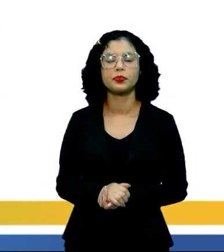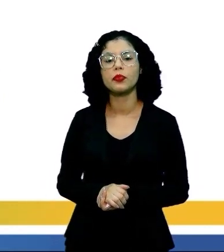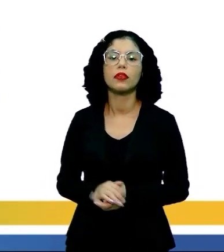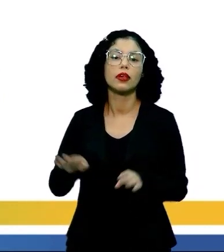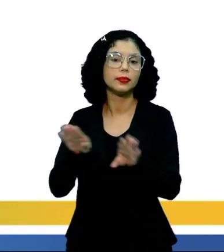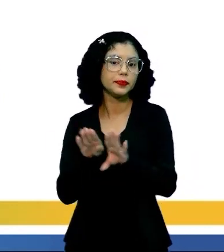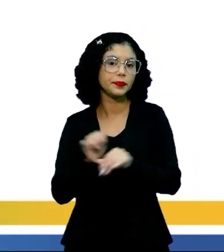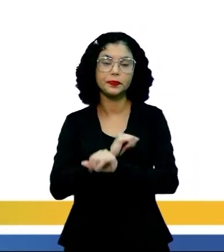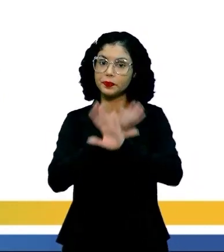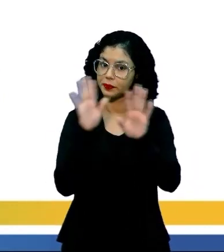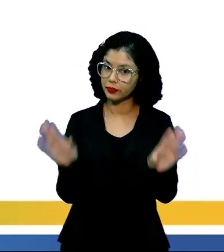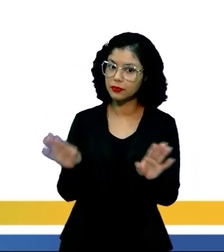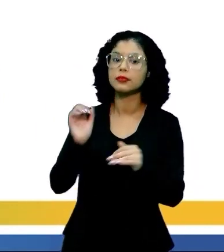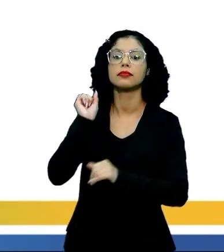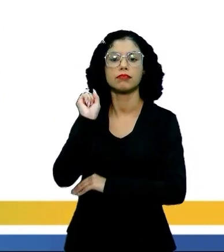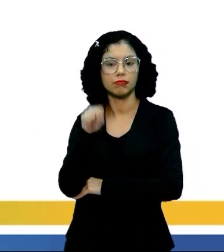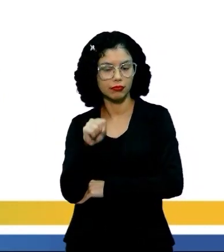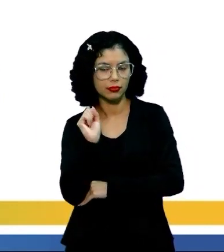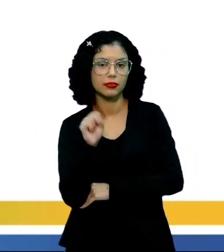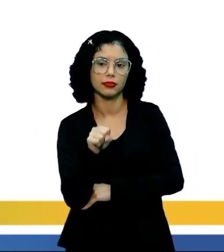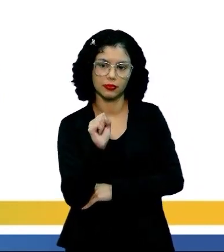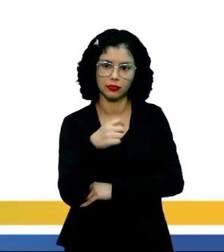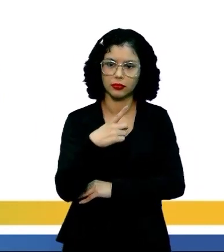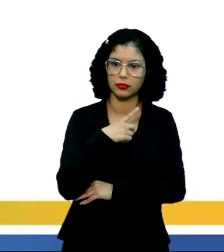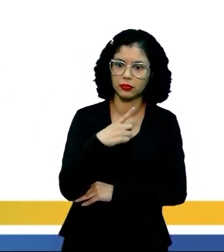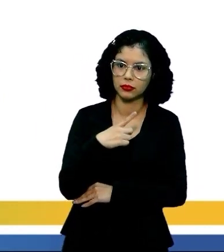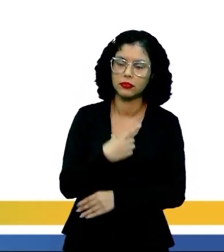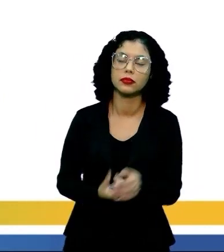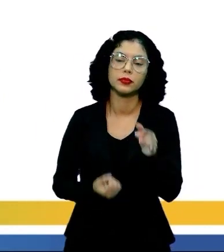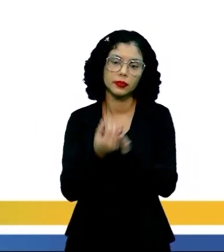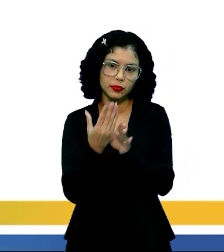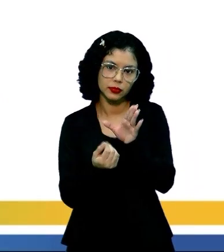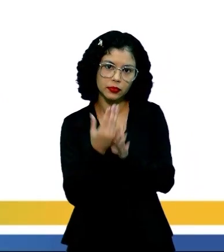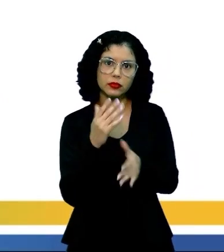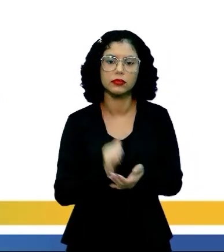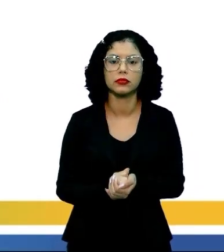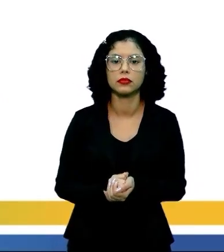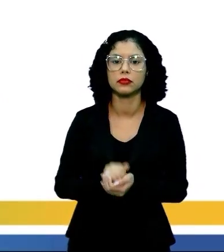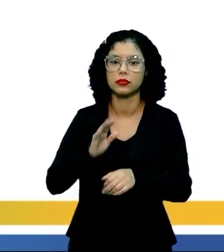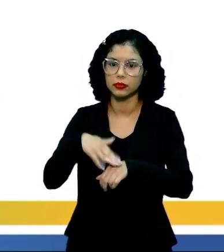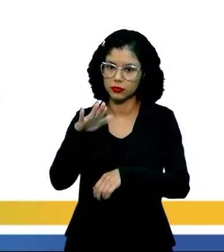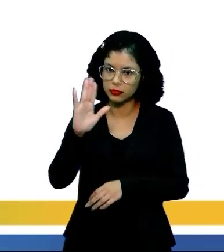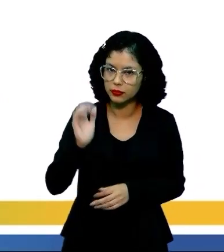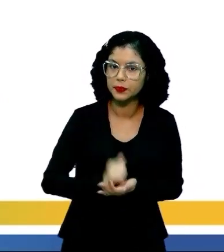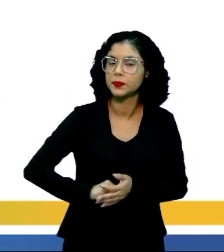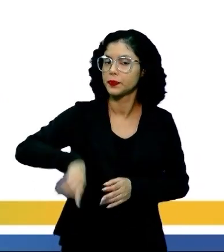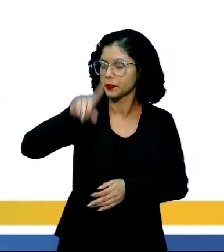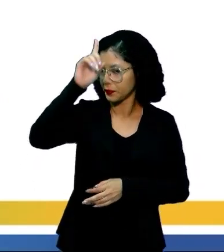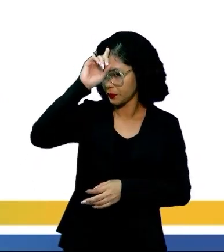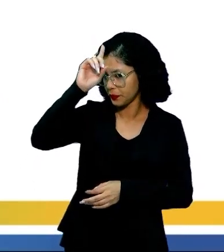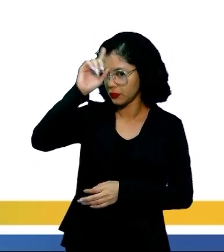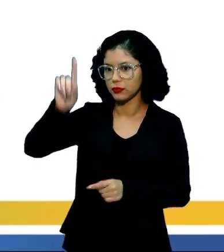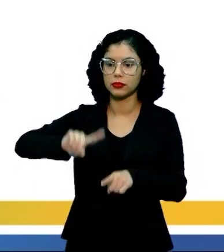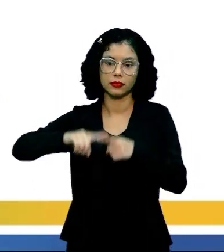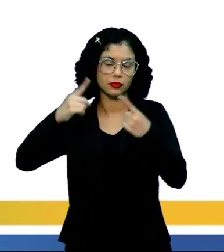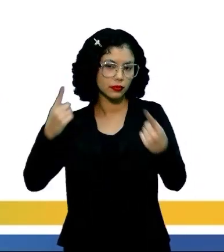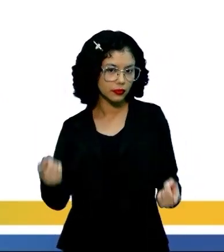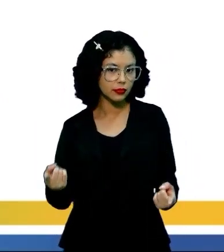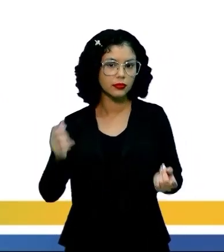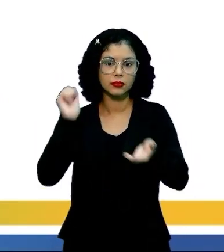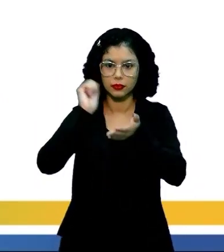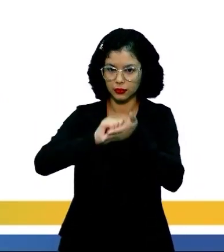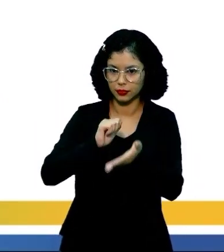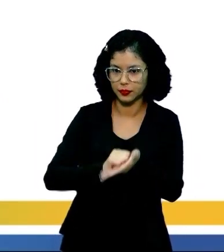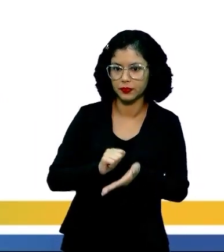Lobato, claro, ele sim tem essa produção um tanto quanto mais adulta, mas ele